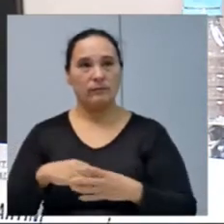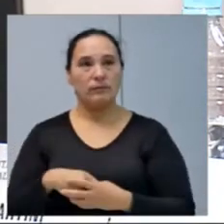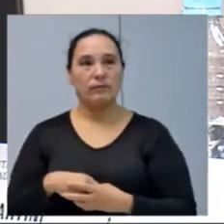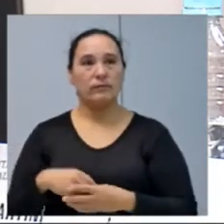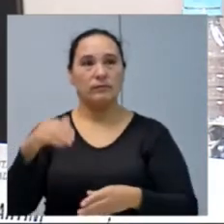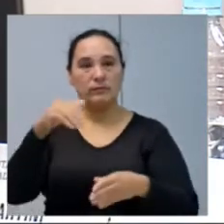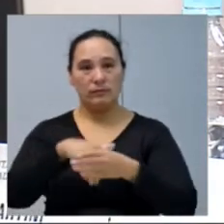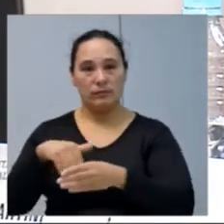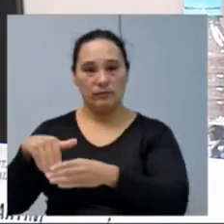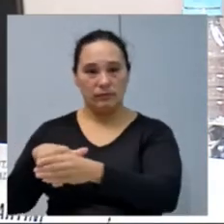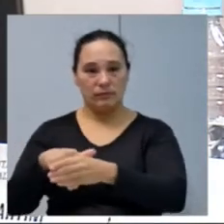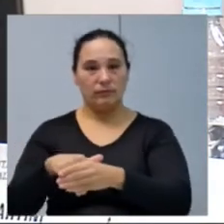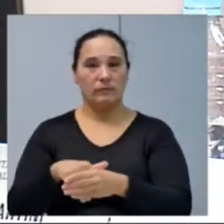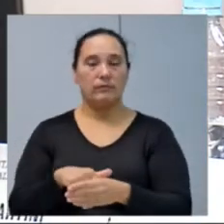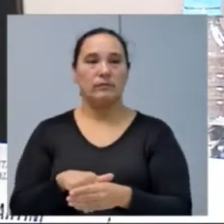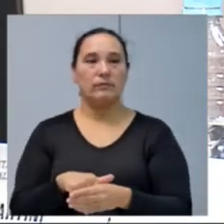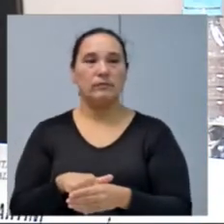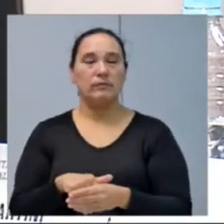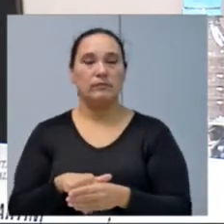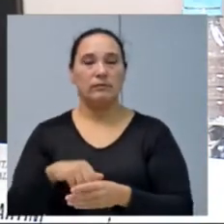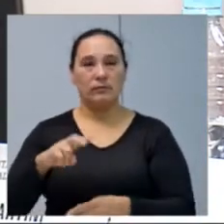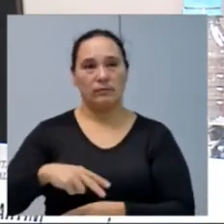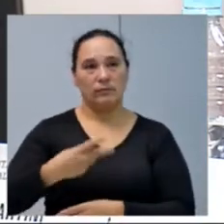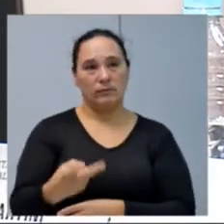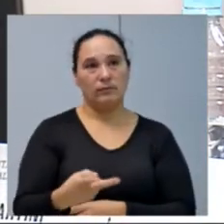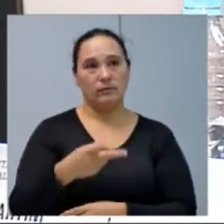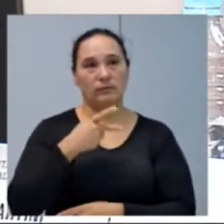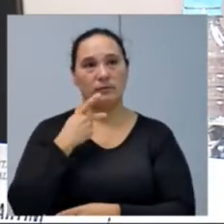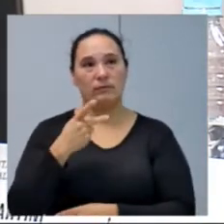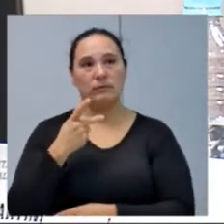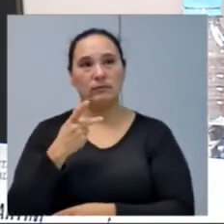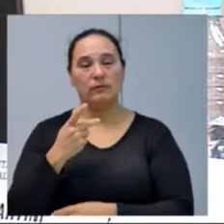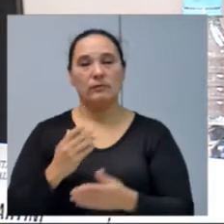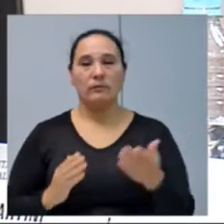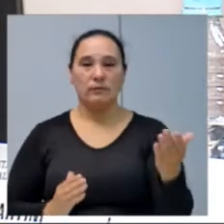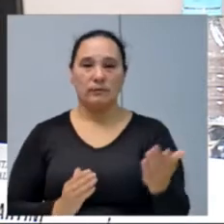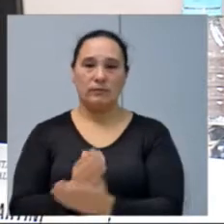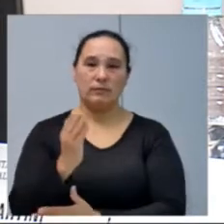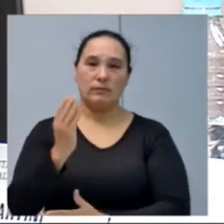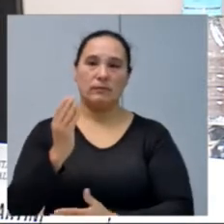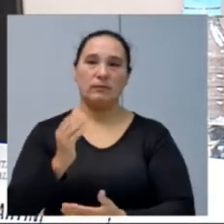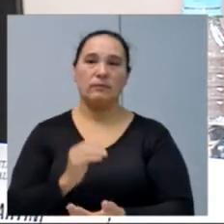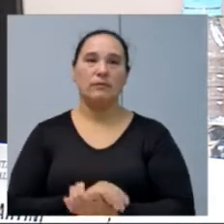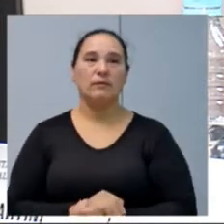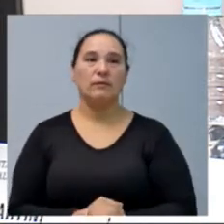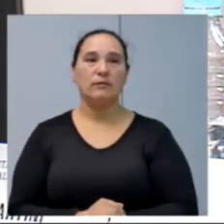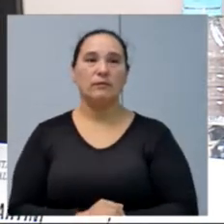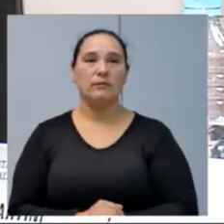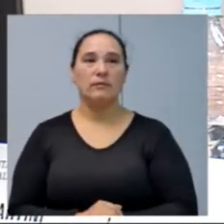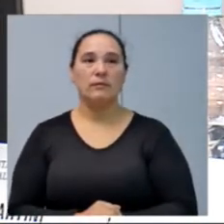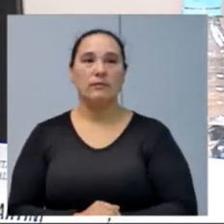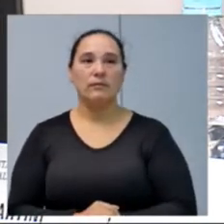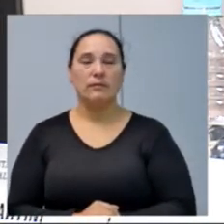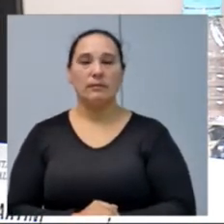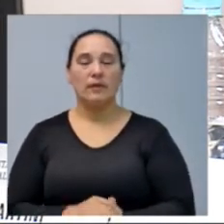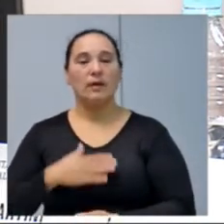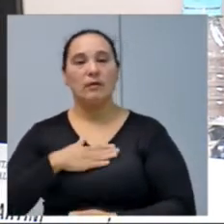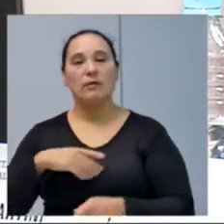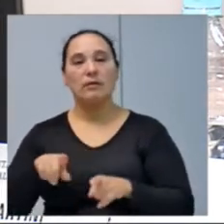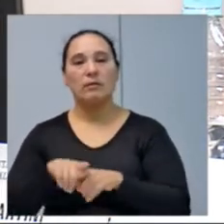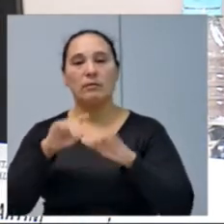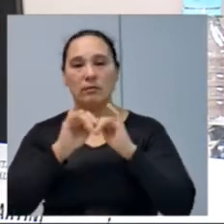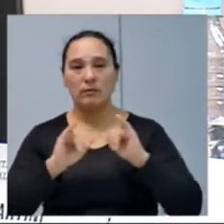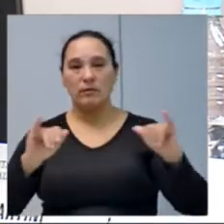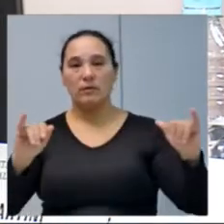Em votação. Os contrários se manifestem. não está aprovados por unanimidade. Gostaria também de